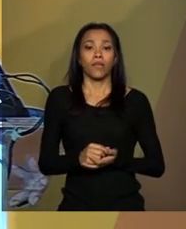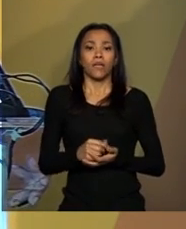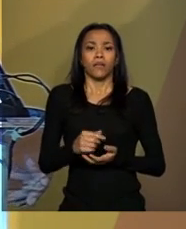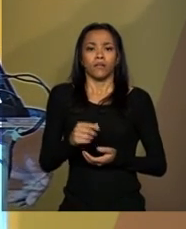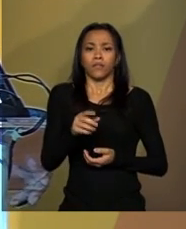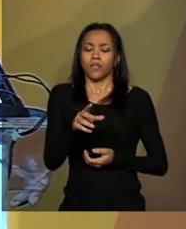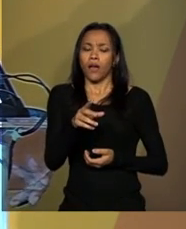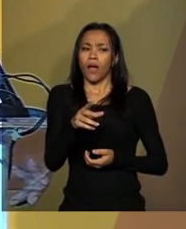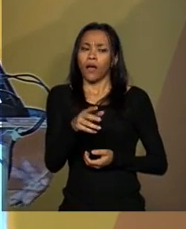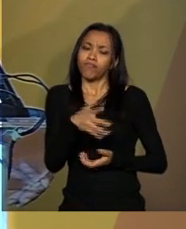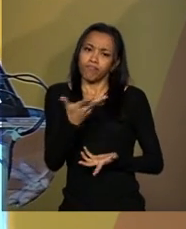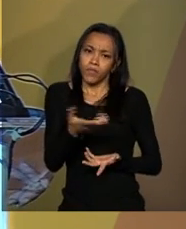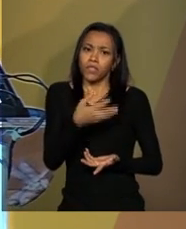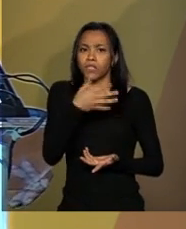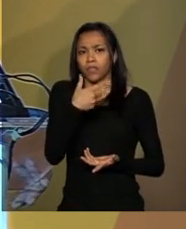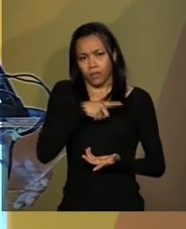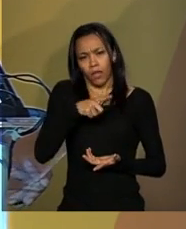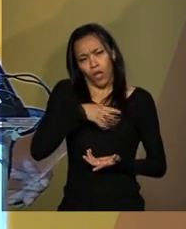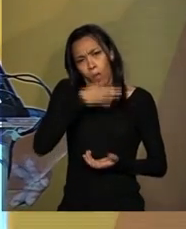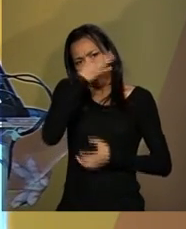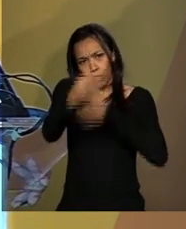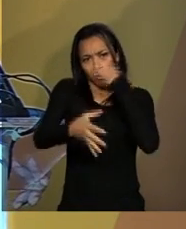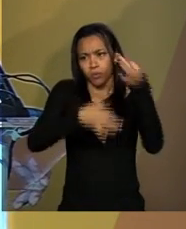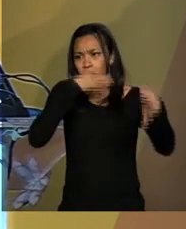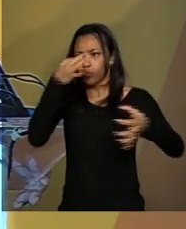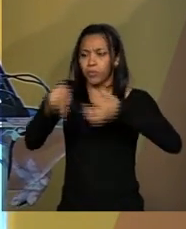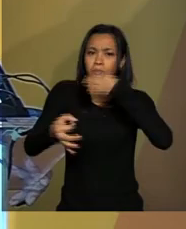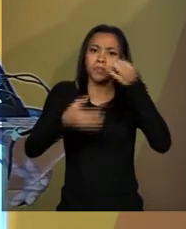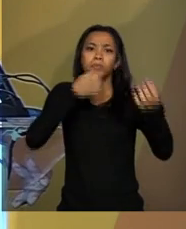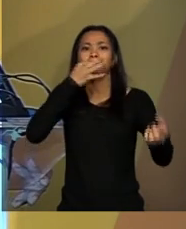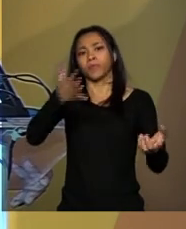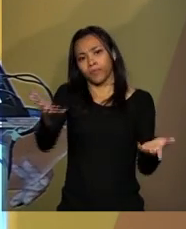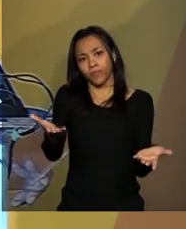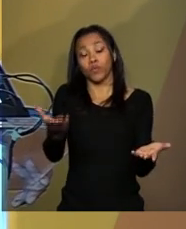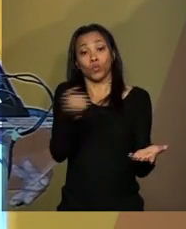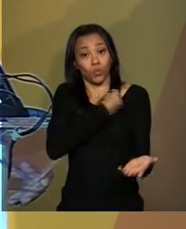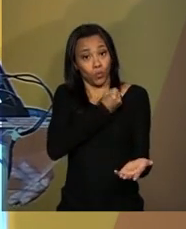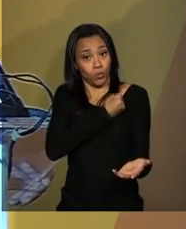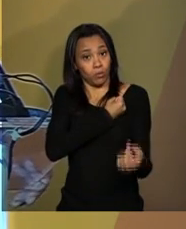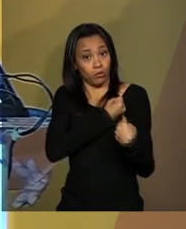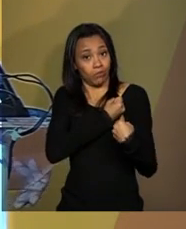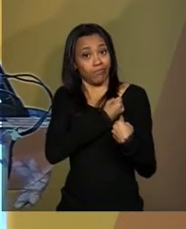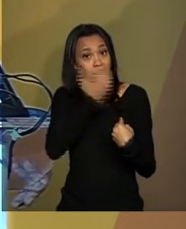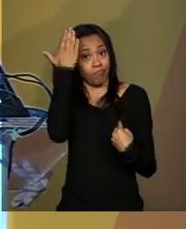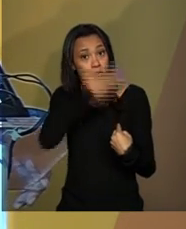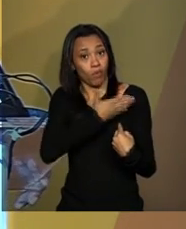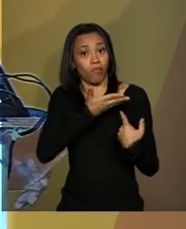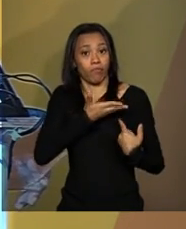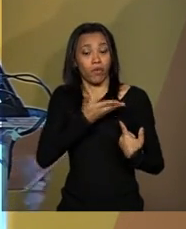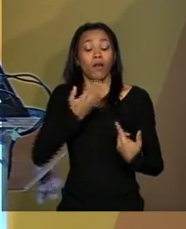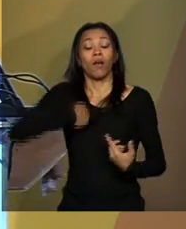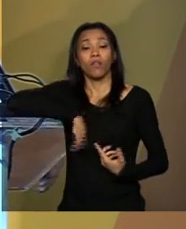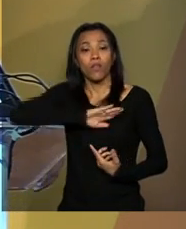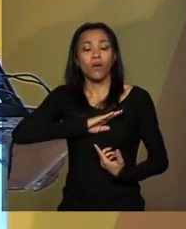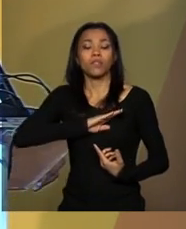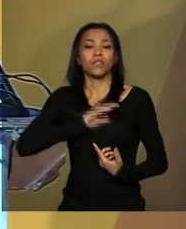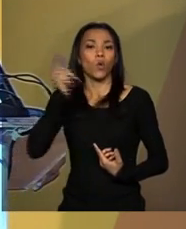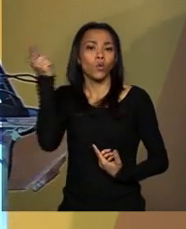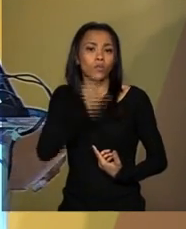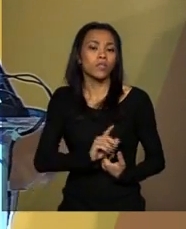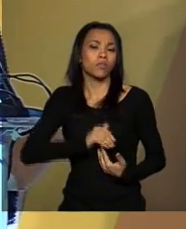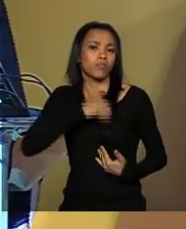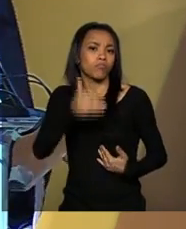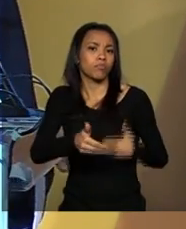percepções em contrário, os números são inequívocos. Nós avançamos muito no